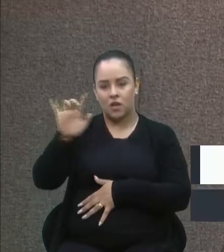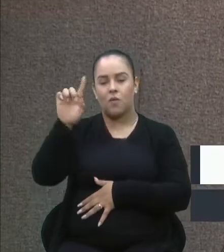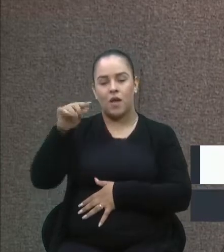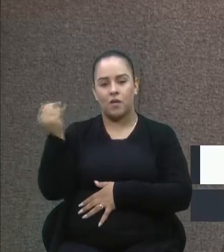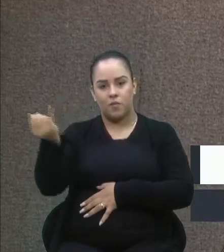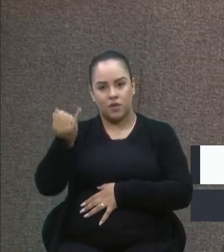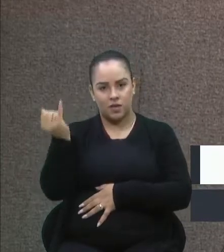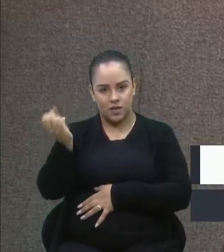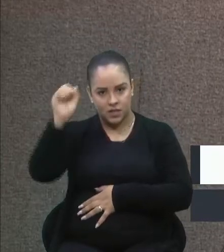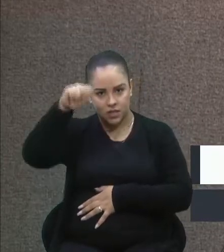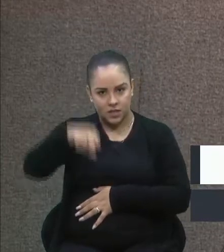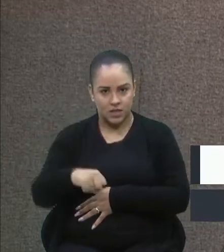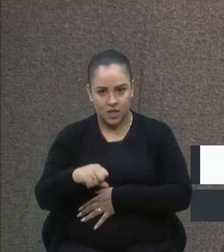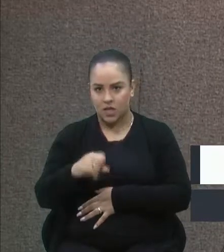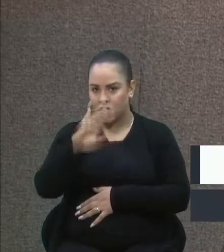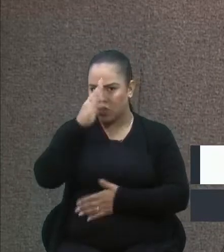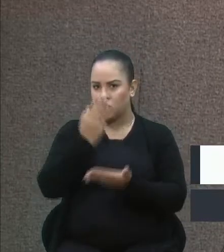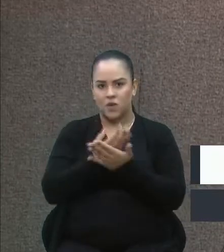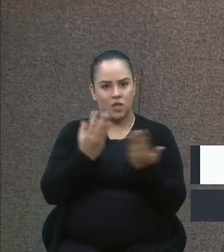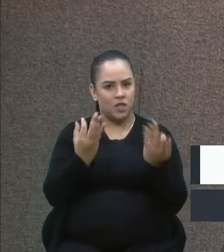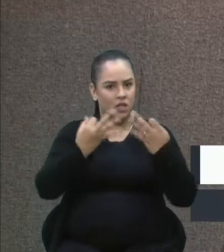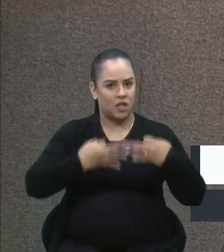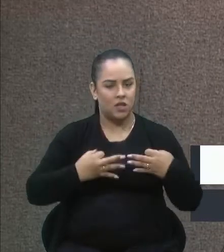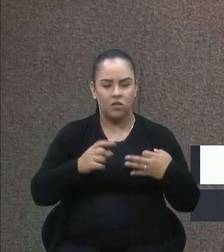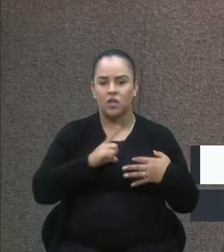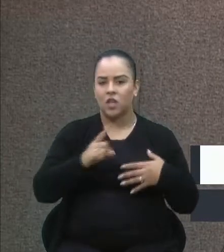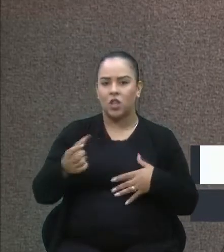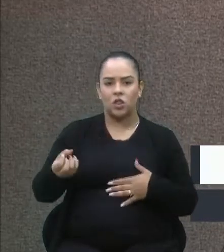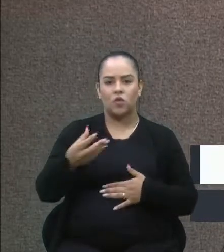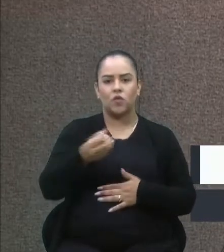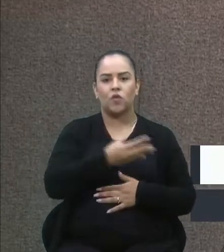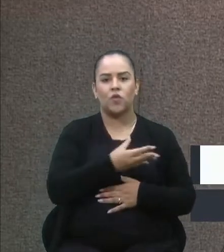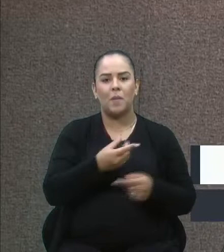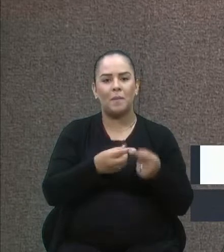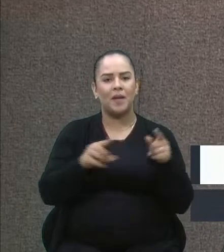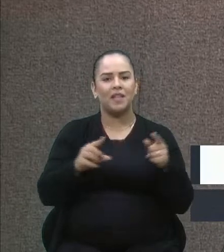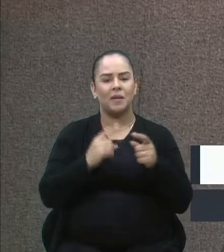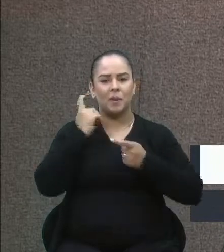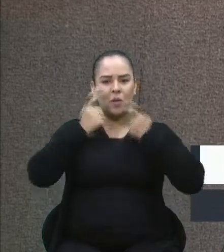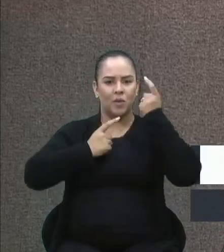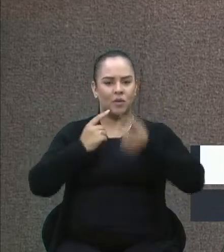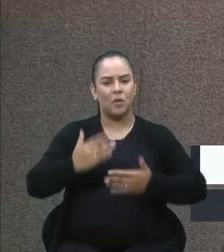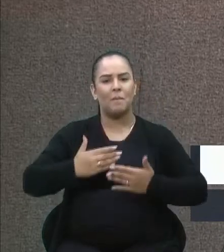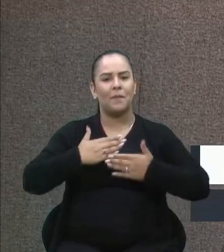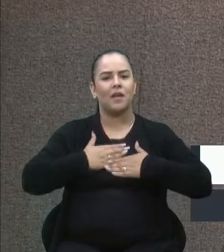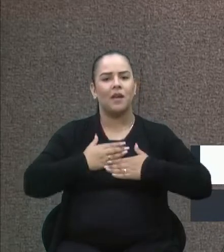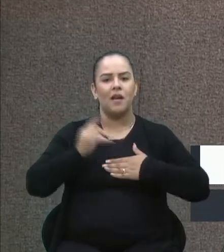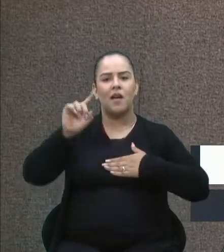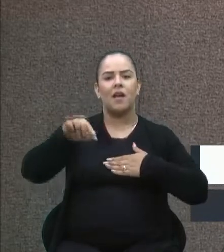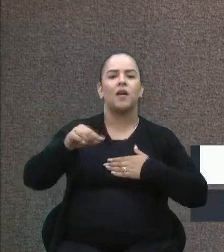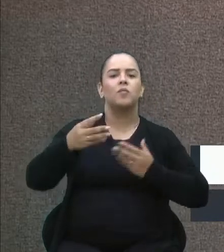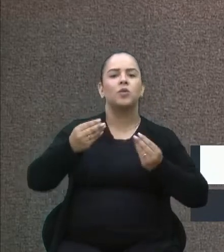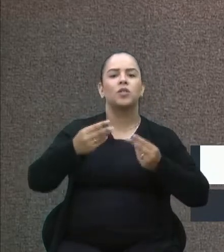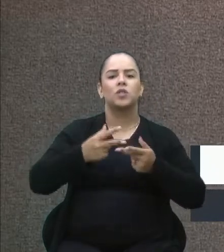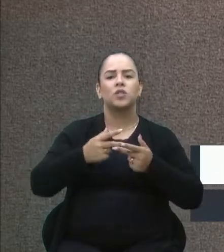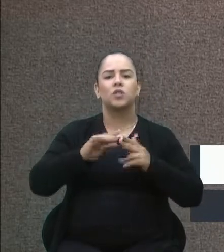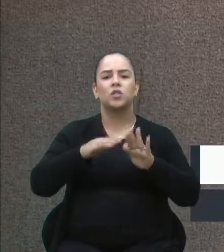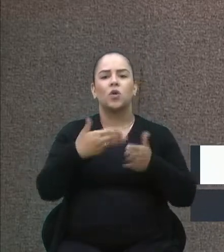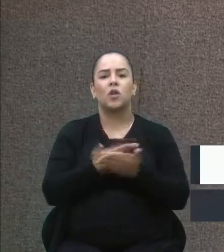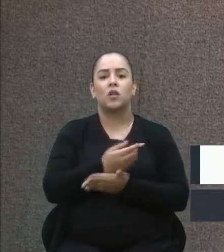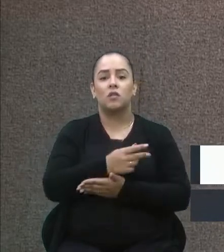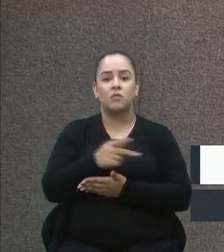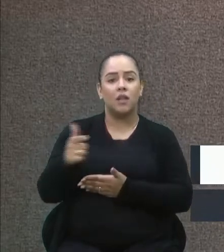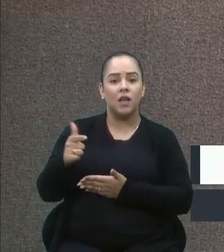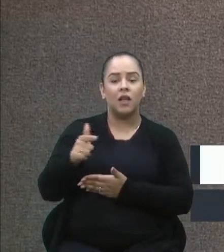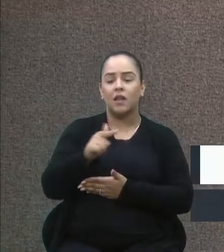eu acho que é um acerto do governo modernizar as escolas, só que uma preocupação minha é que muitas escolas não tem nem PPCI,